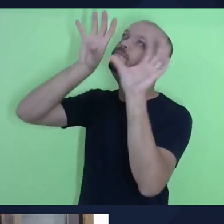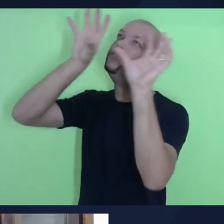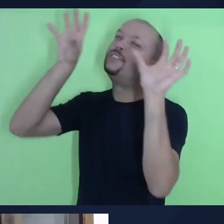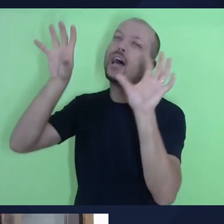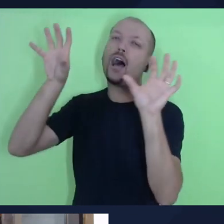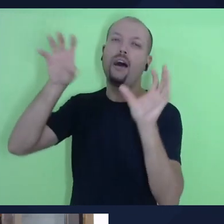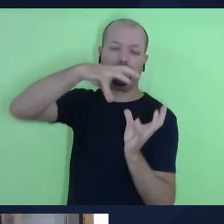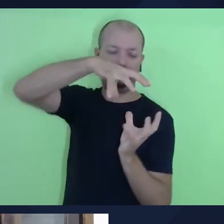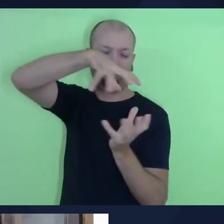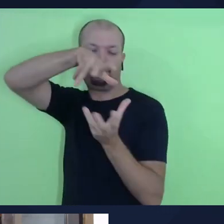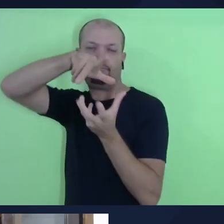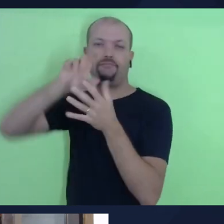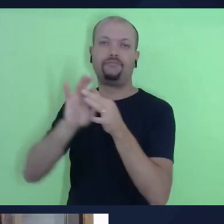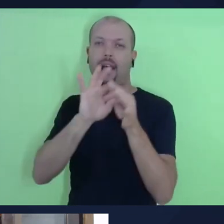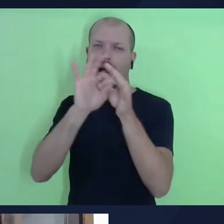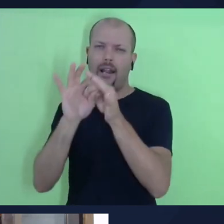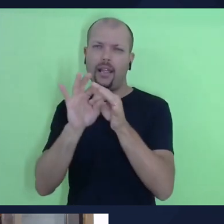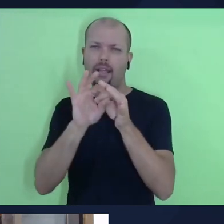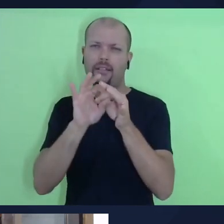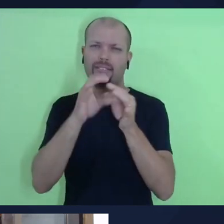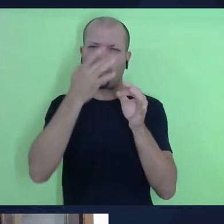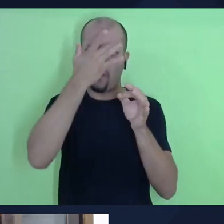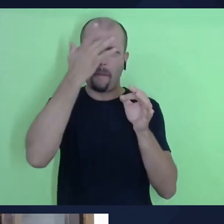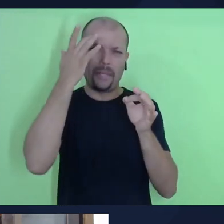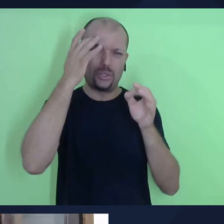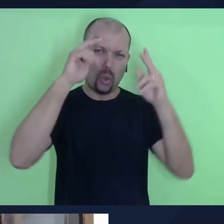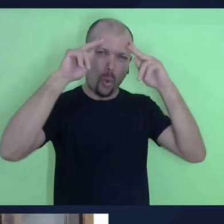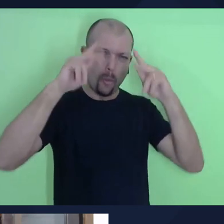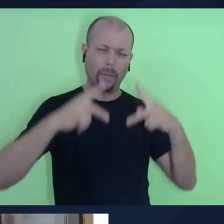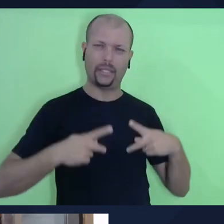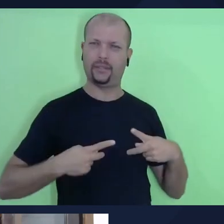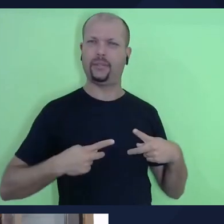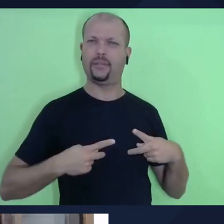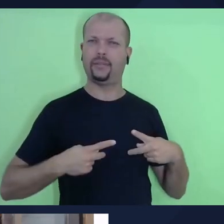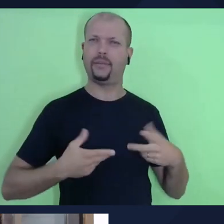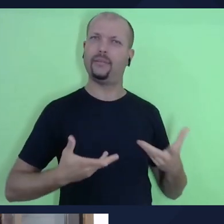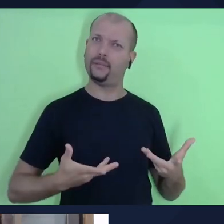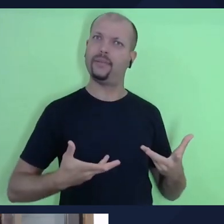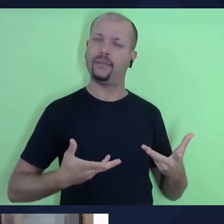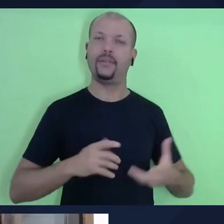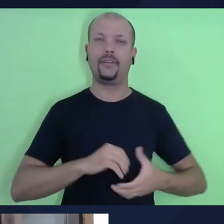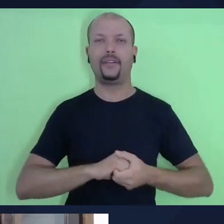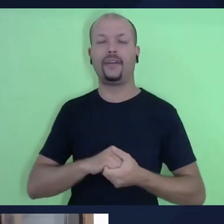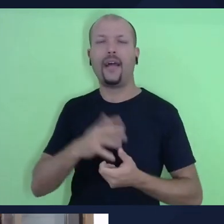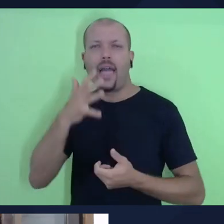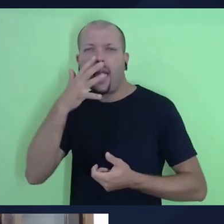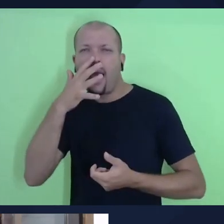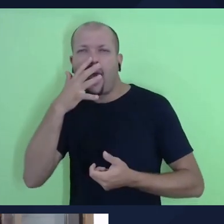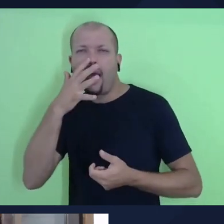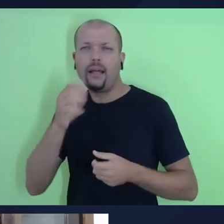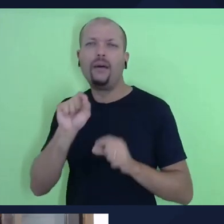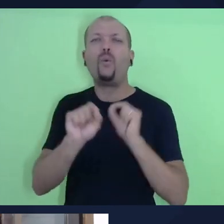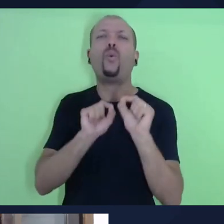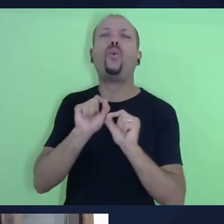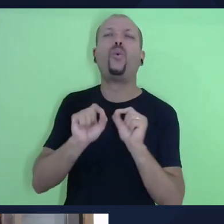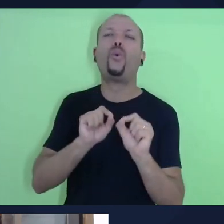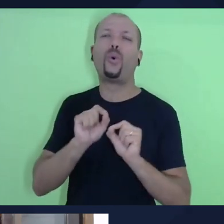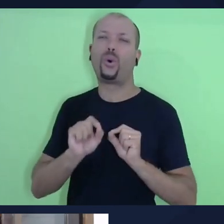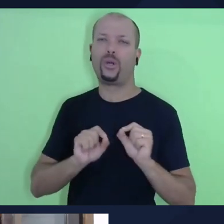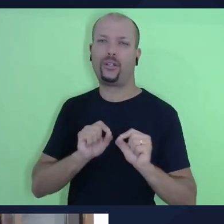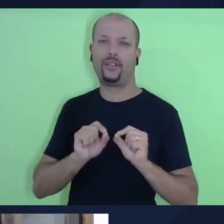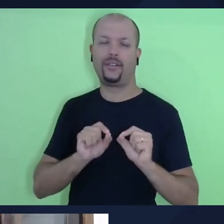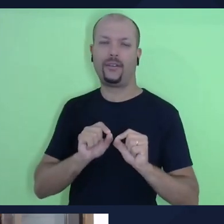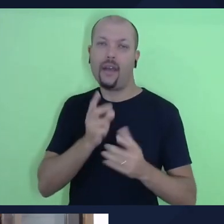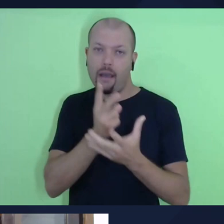aliança, os ou pactos conosco, os seres humanos. E é interessante também que apesar desse, de que nesse